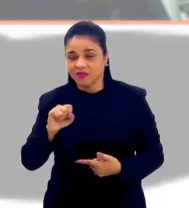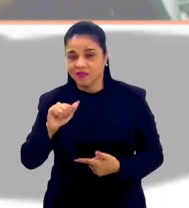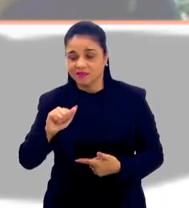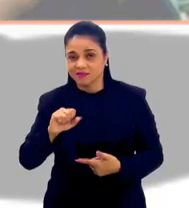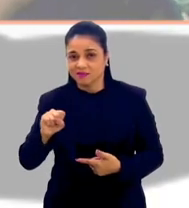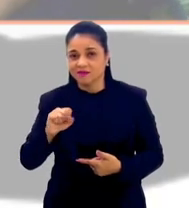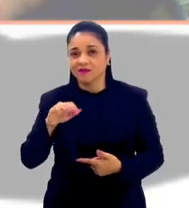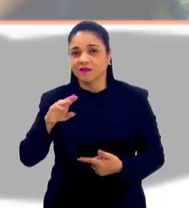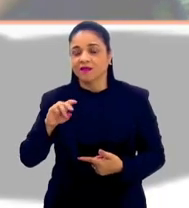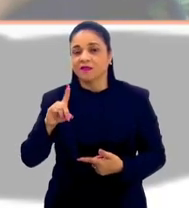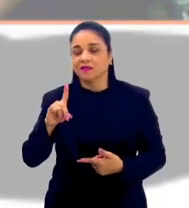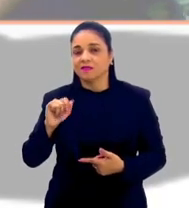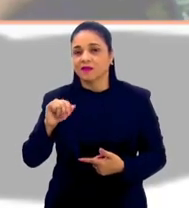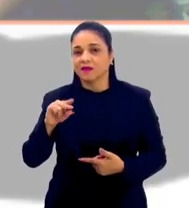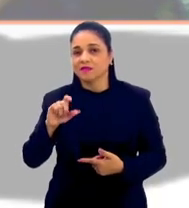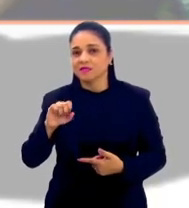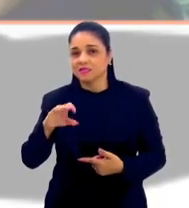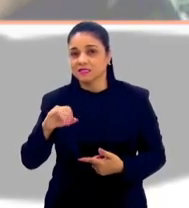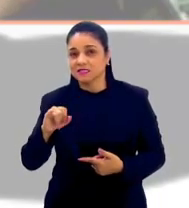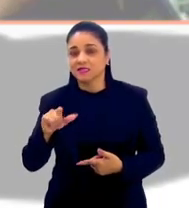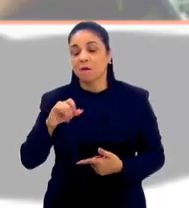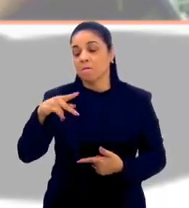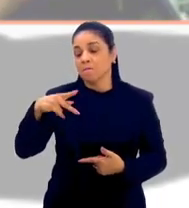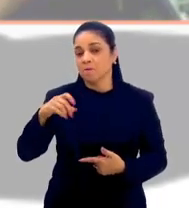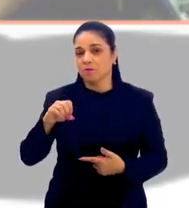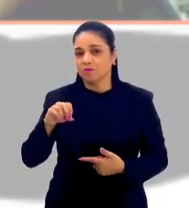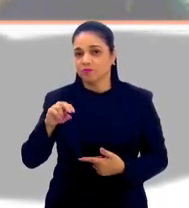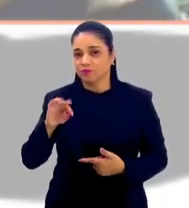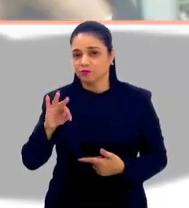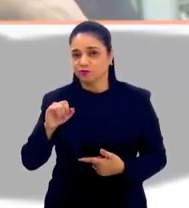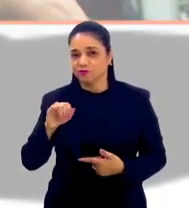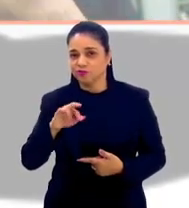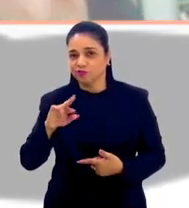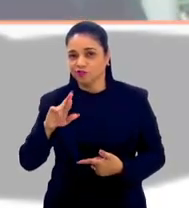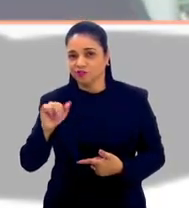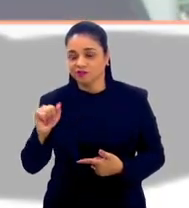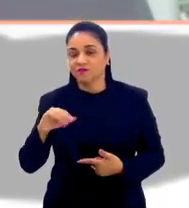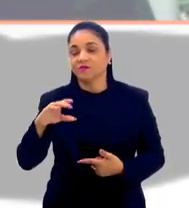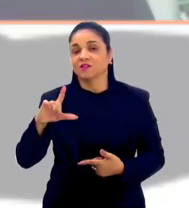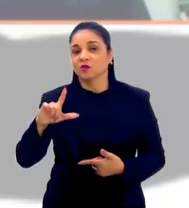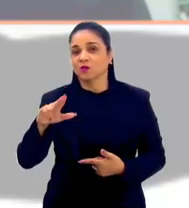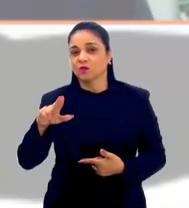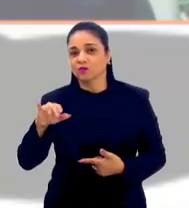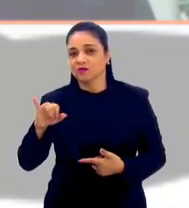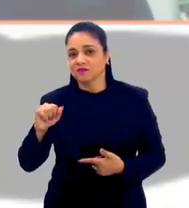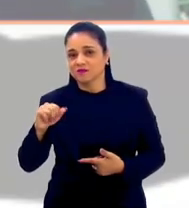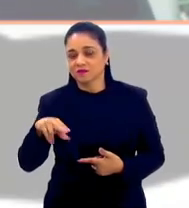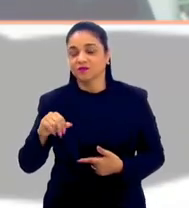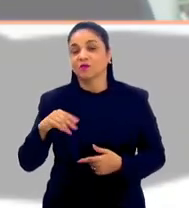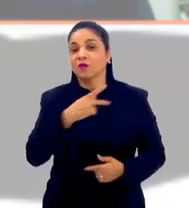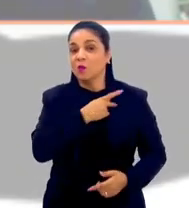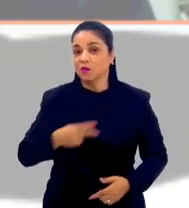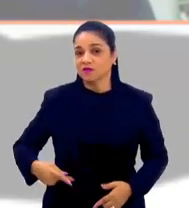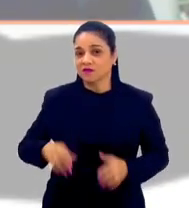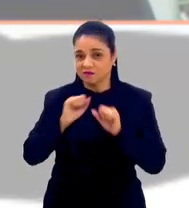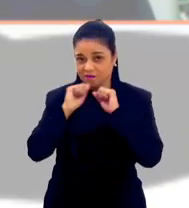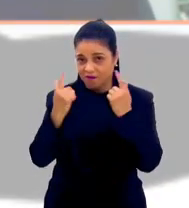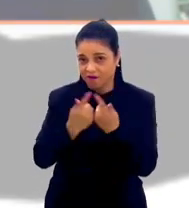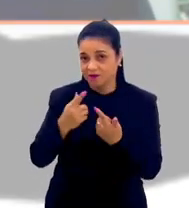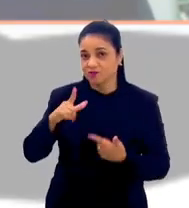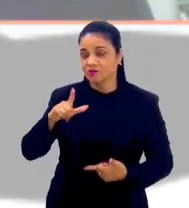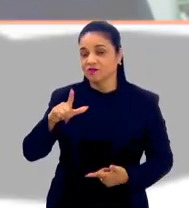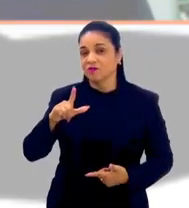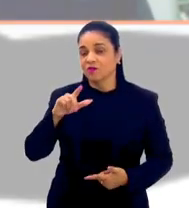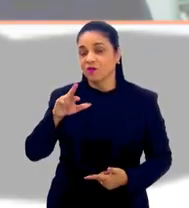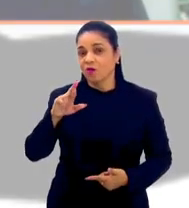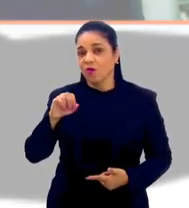a Mônica, Pulga, Potira, ao Luciano, e ao presidente da LERJ, Rodrigo Bacelar. Quero agradecer a toda